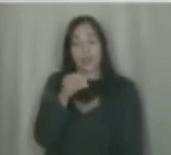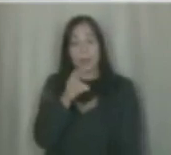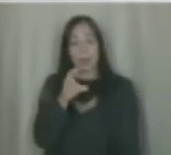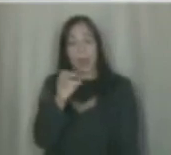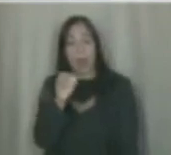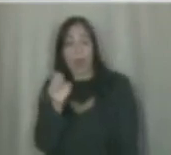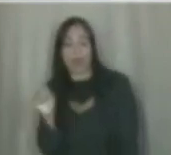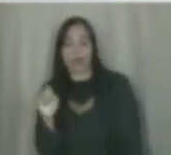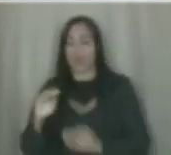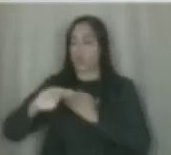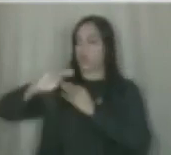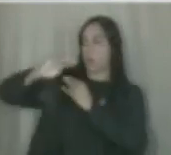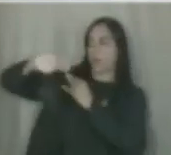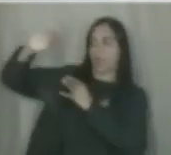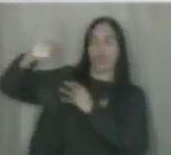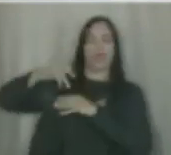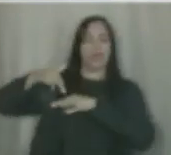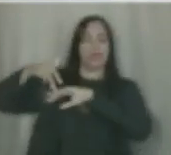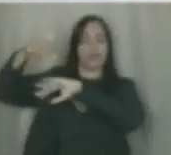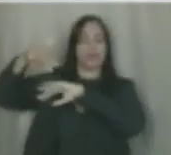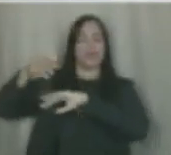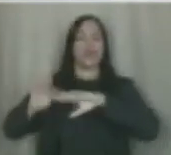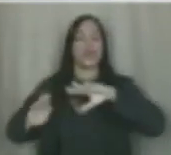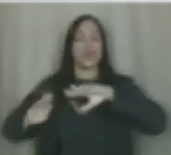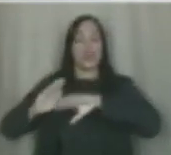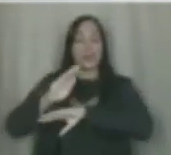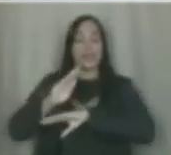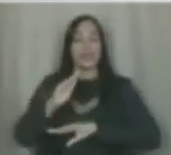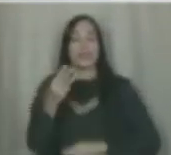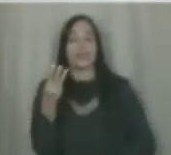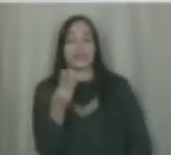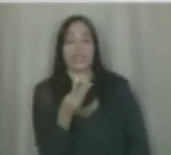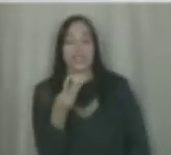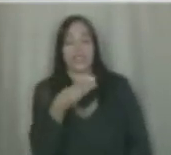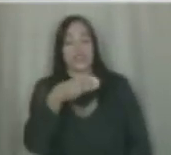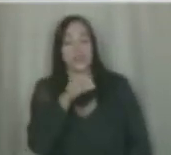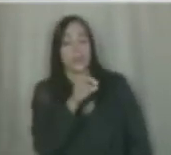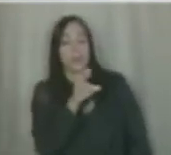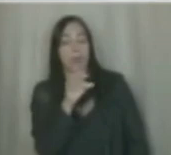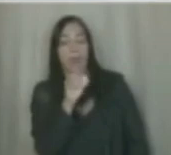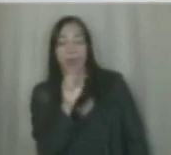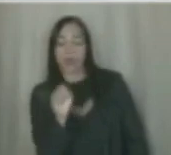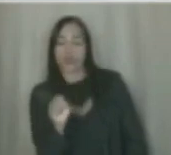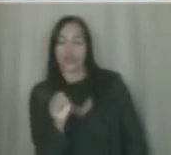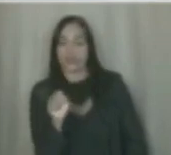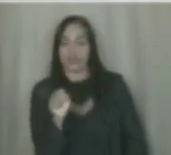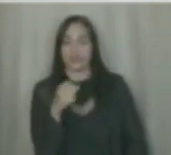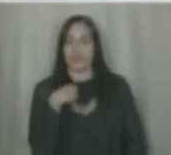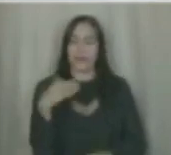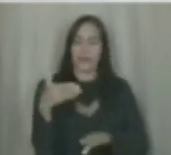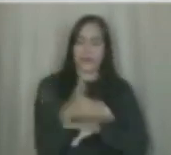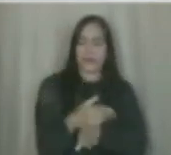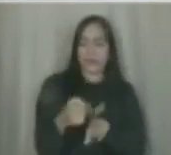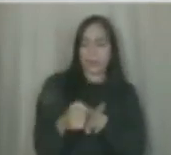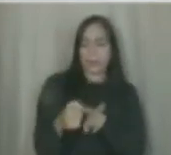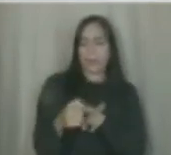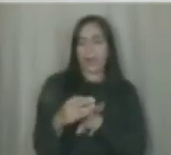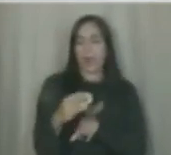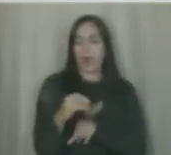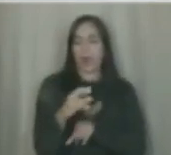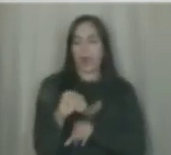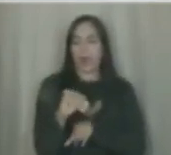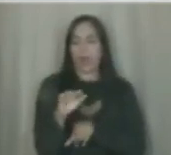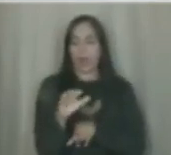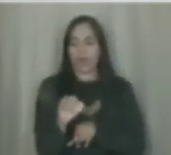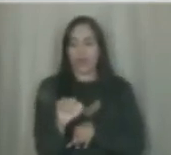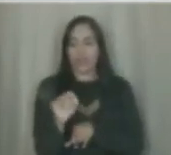requerimento 7519 da Subida Três Morros, no Córrego de Ginipapo, que visitamos essa semana, quando a chuva assolou